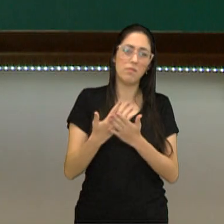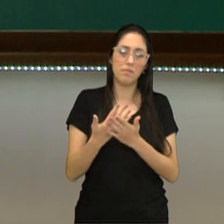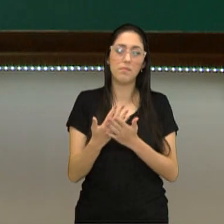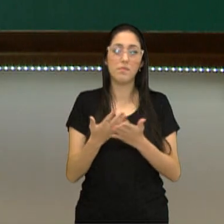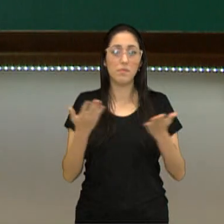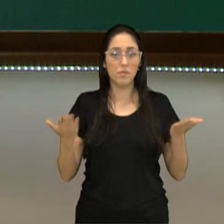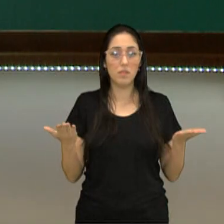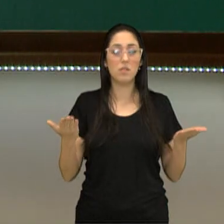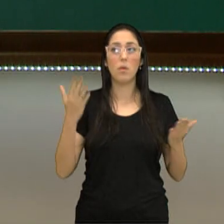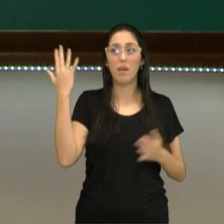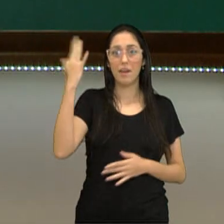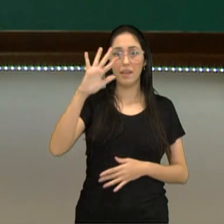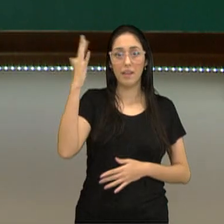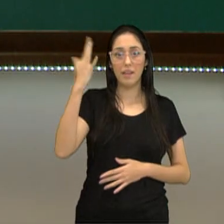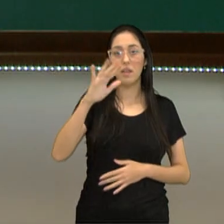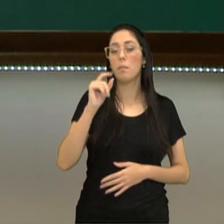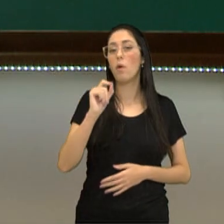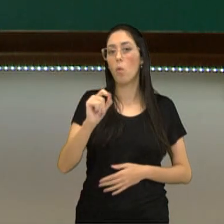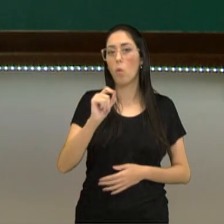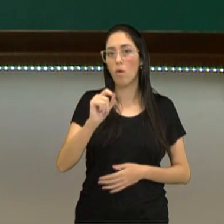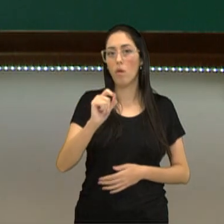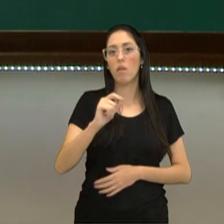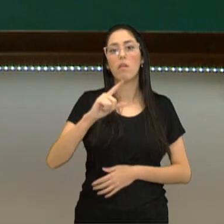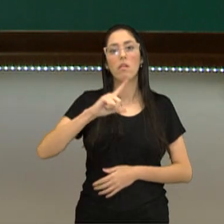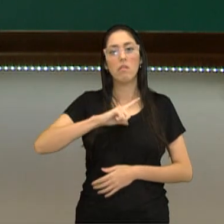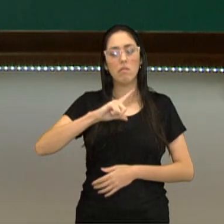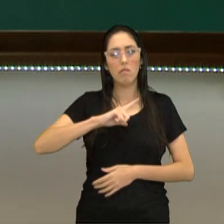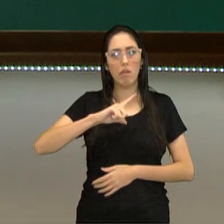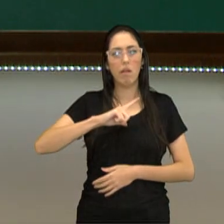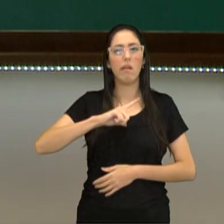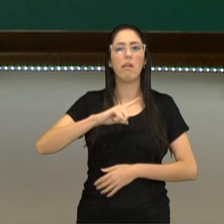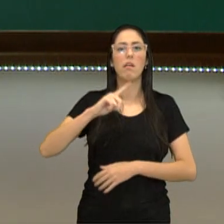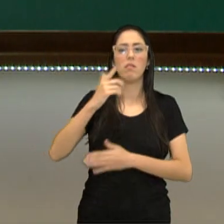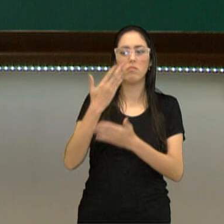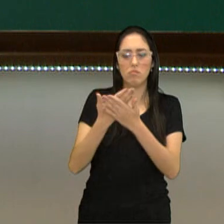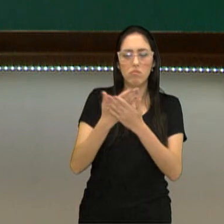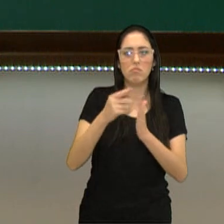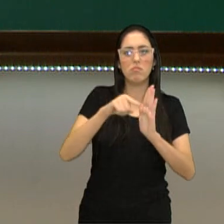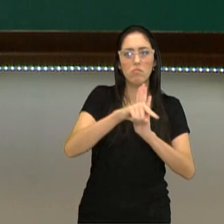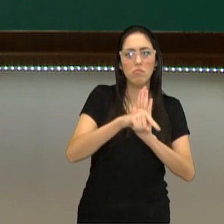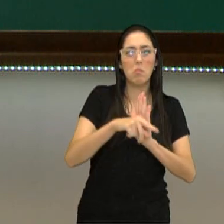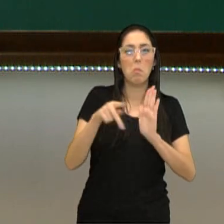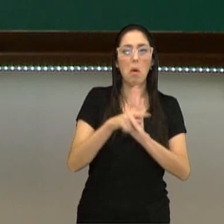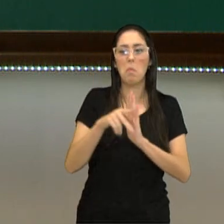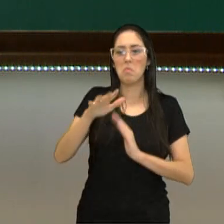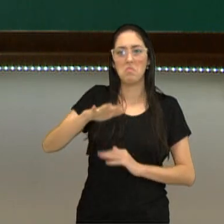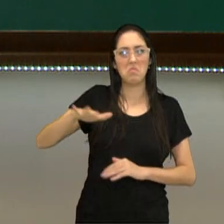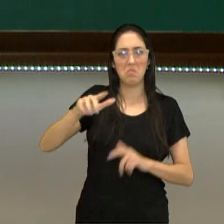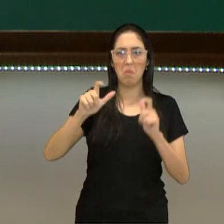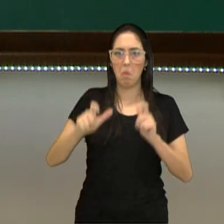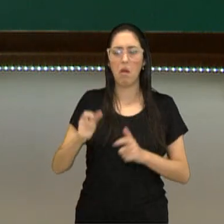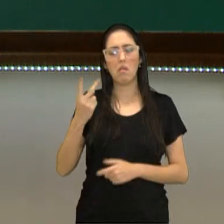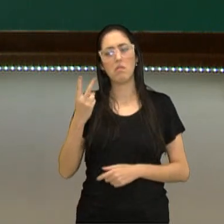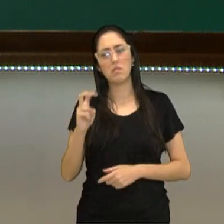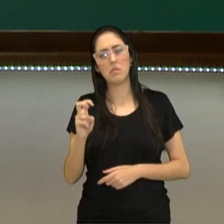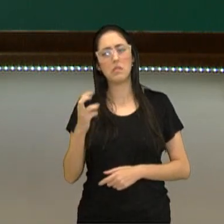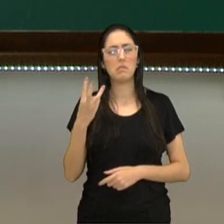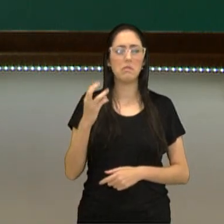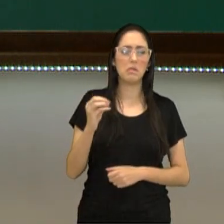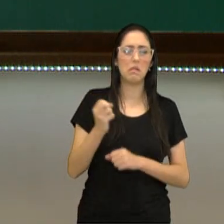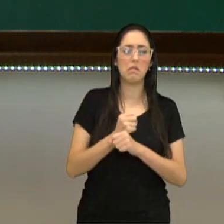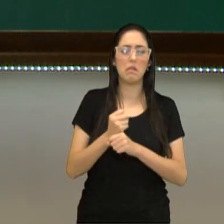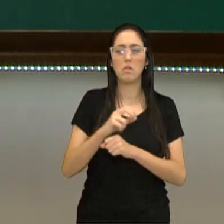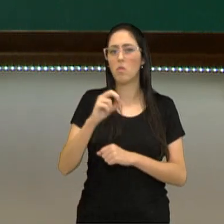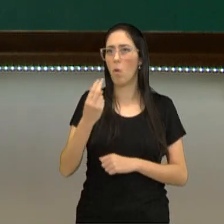consideração todas as observações meteorológicas de uma determinada localidade, ao longo de um período de 25, 30 ou